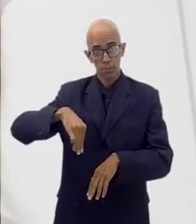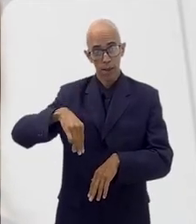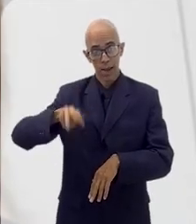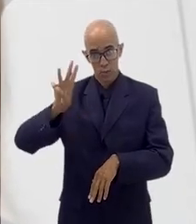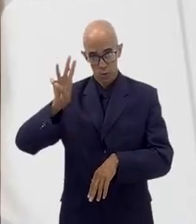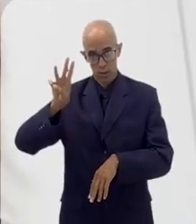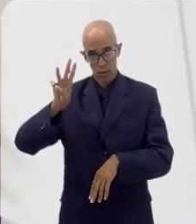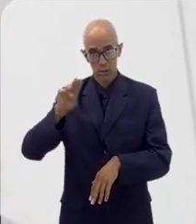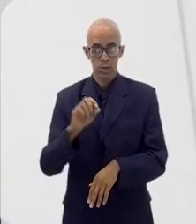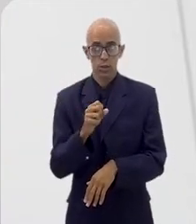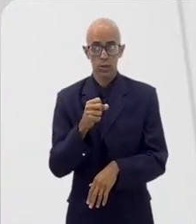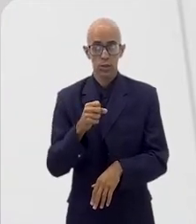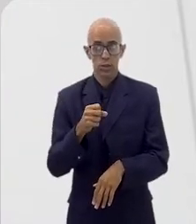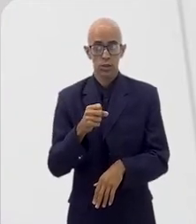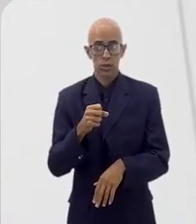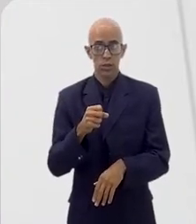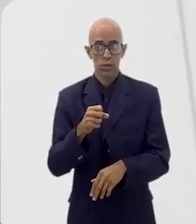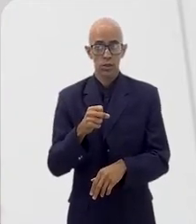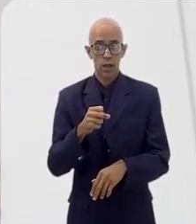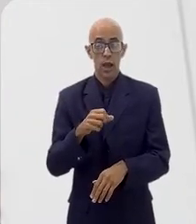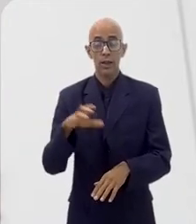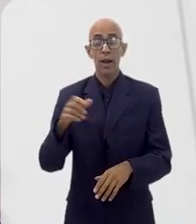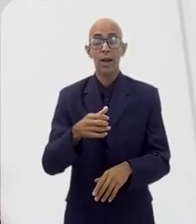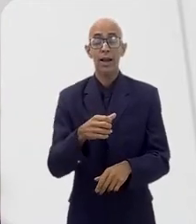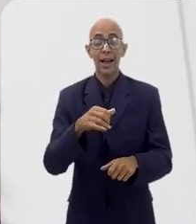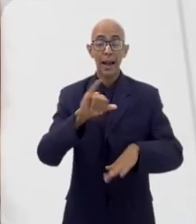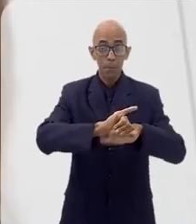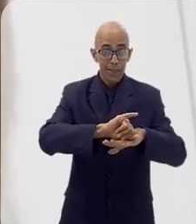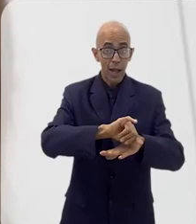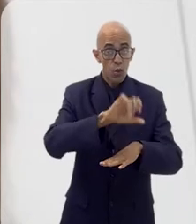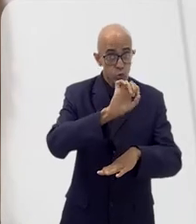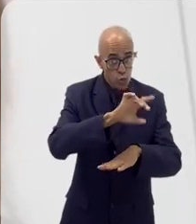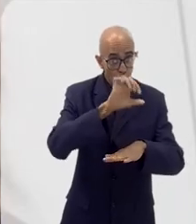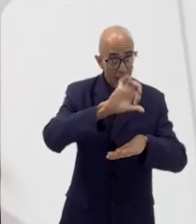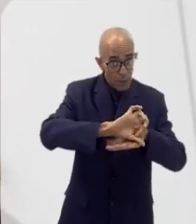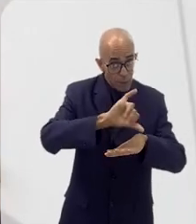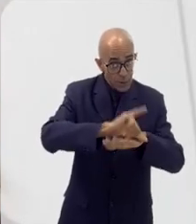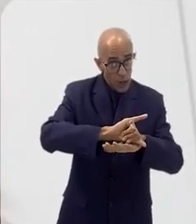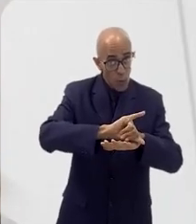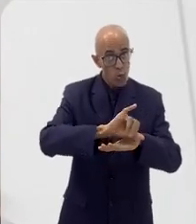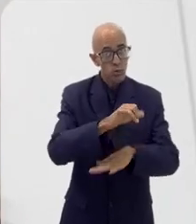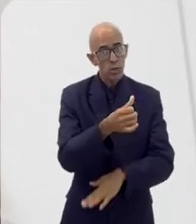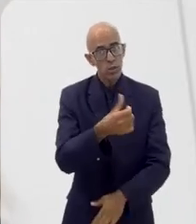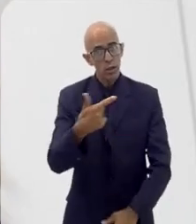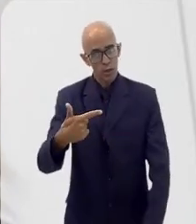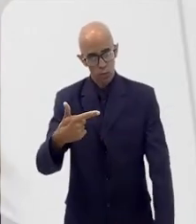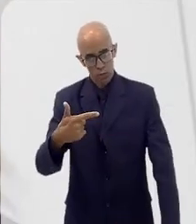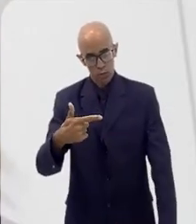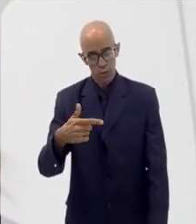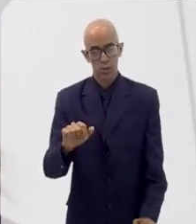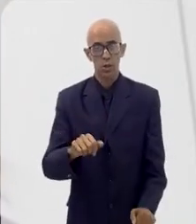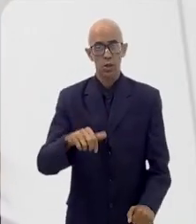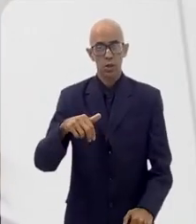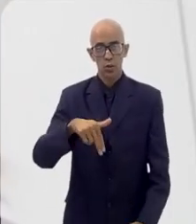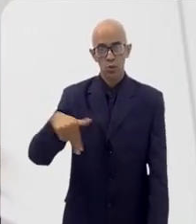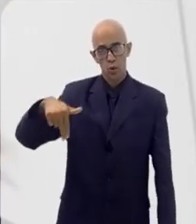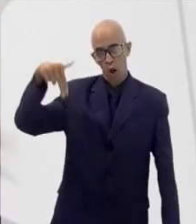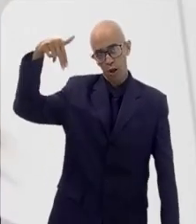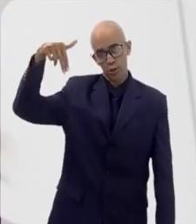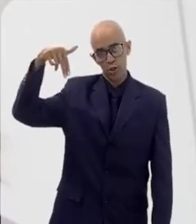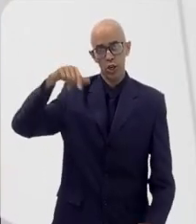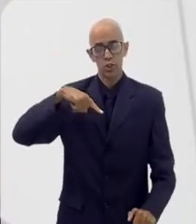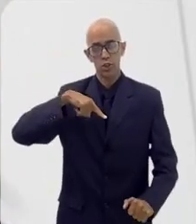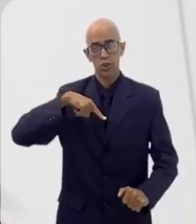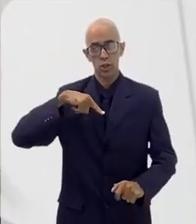de potência. Se for para a cidade, a gente tem 62 megawatts. No norte, o que nós temos aqui